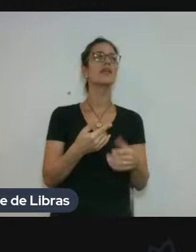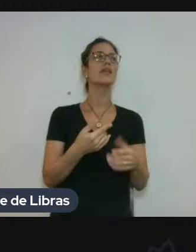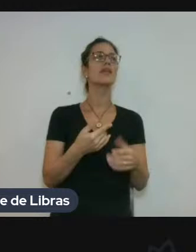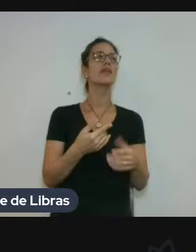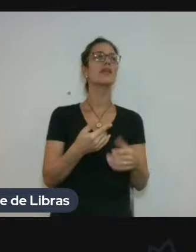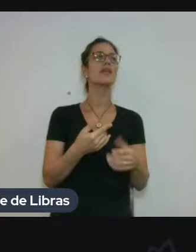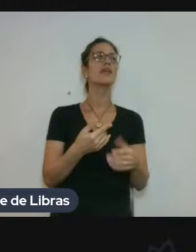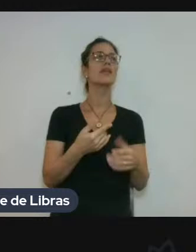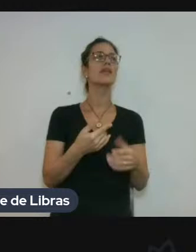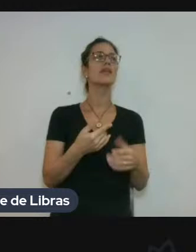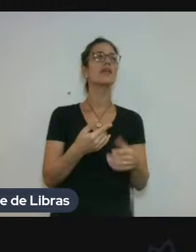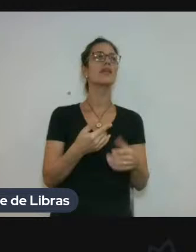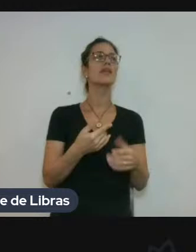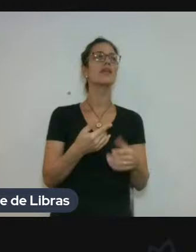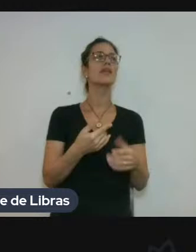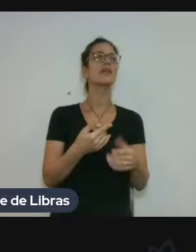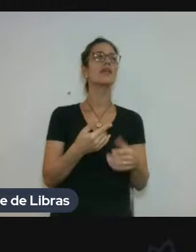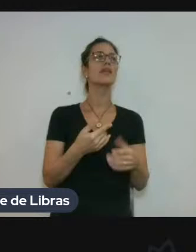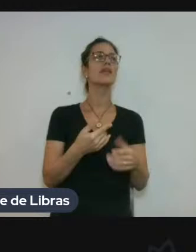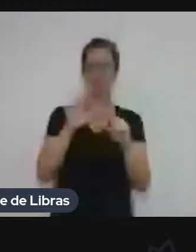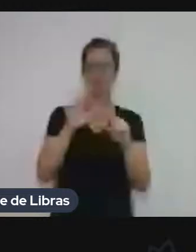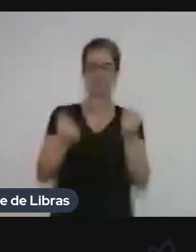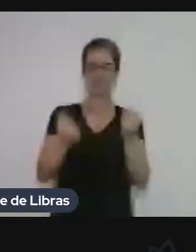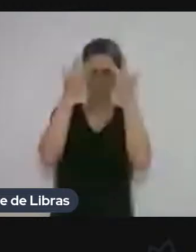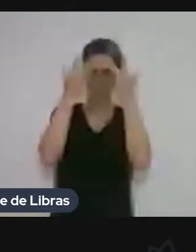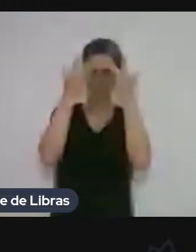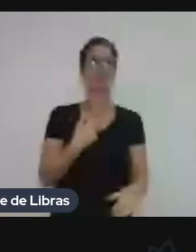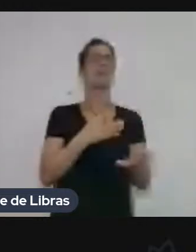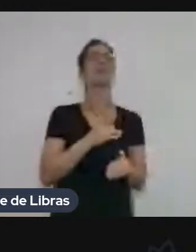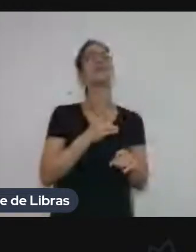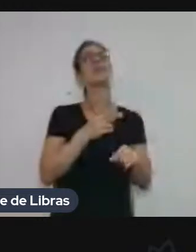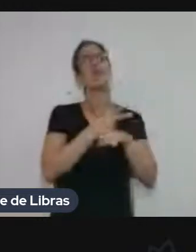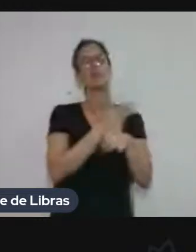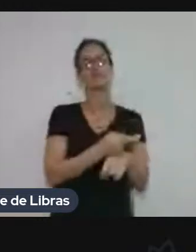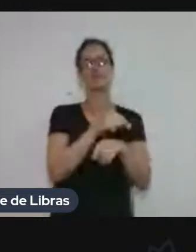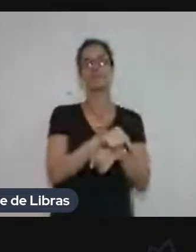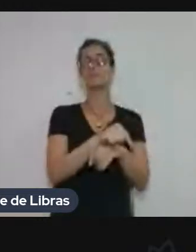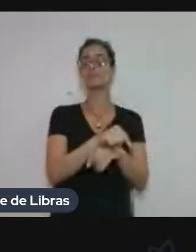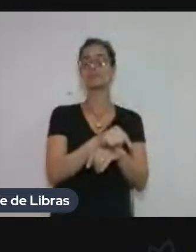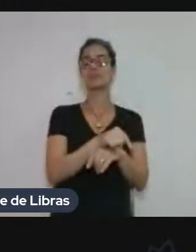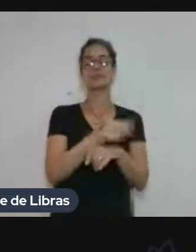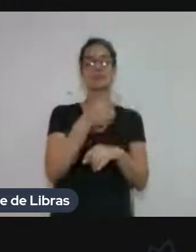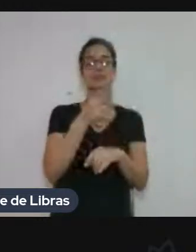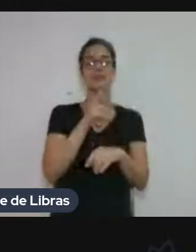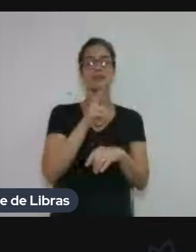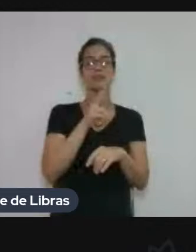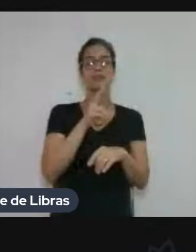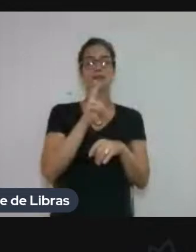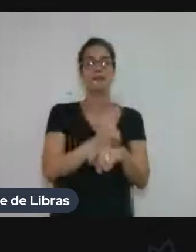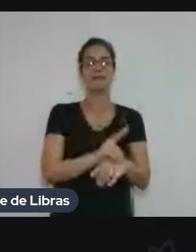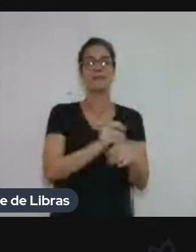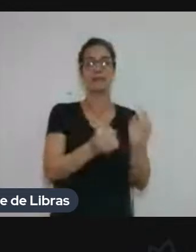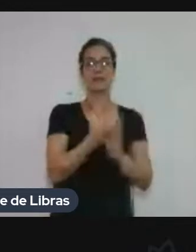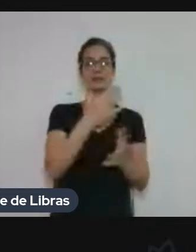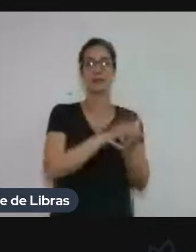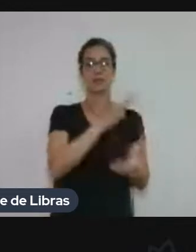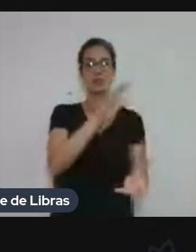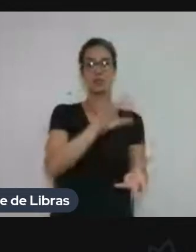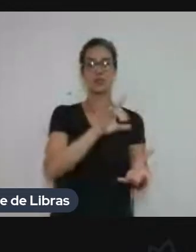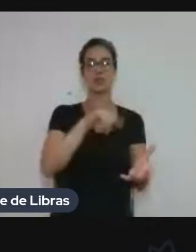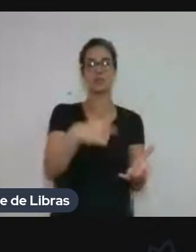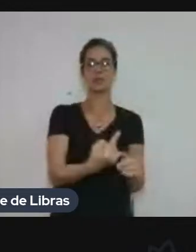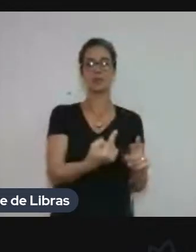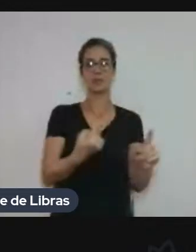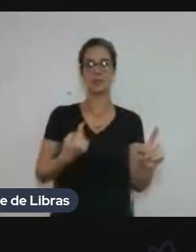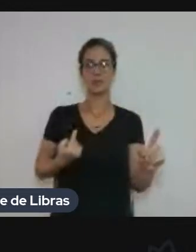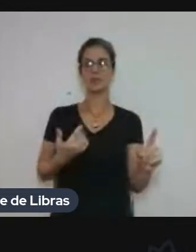Eu acompanhei a construção do Corpus e o levantamento dos termos, né? No início. depois eu fiquei um pouco mais distante. Eu fiquei